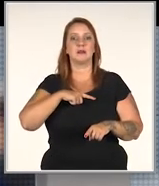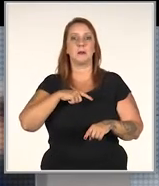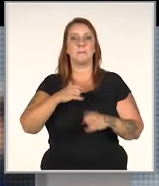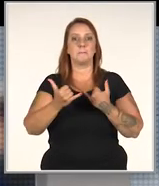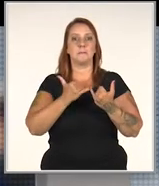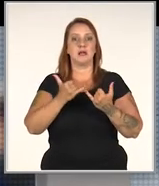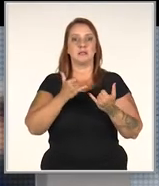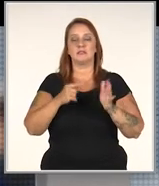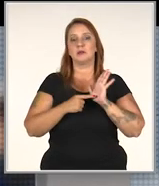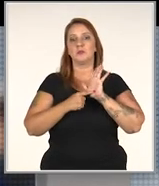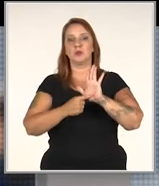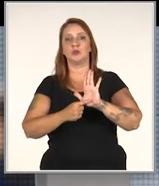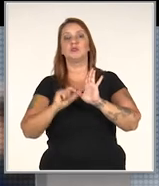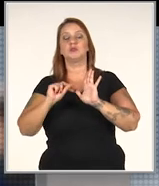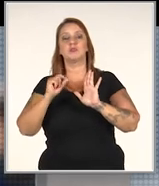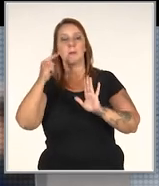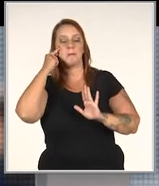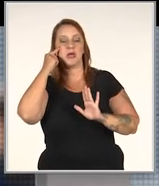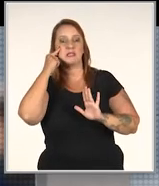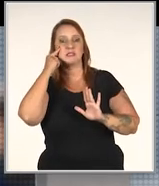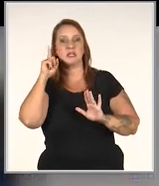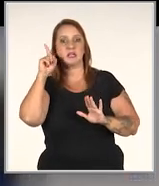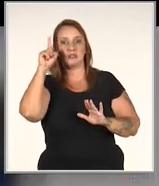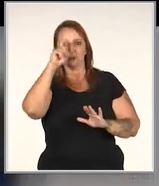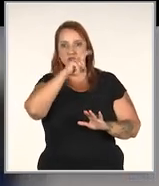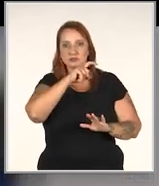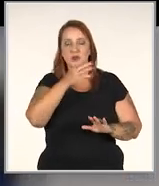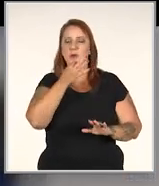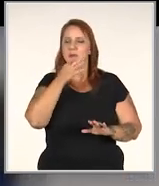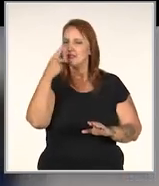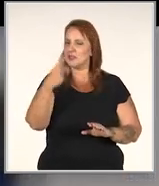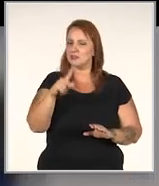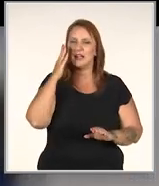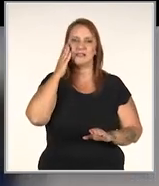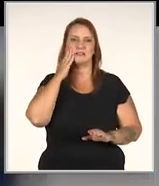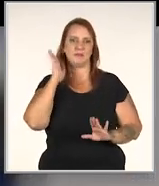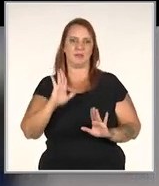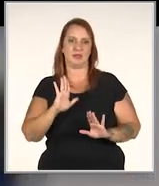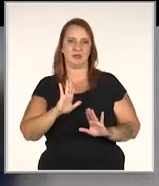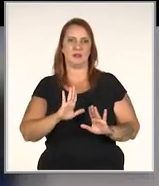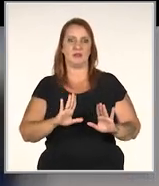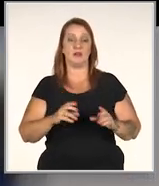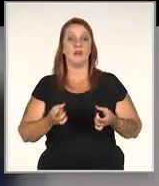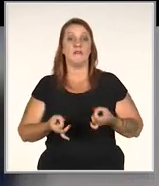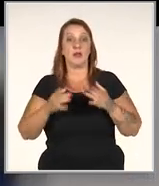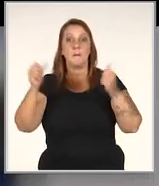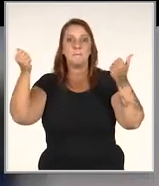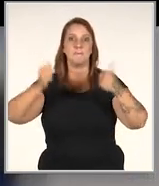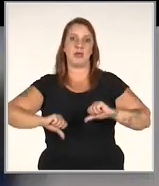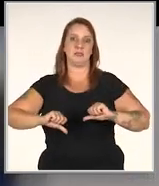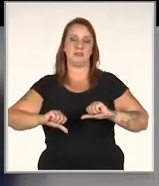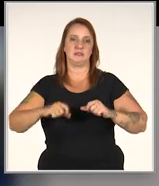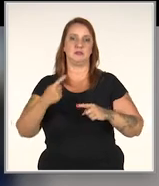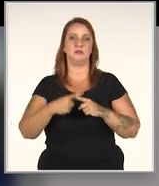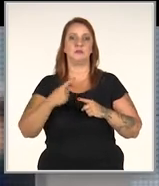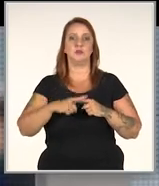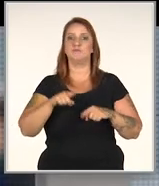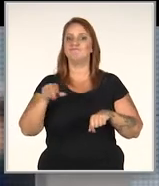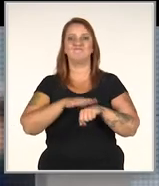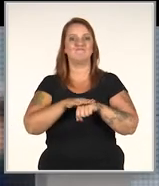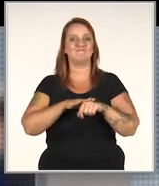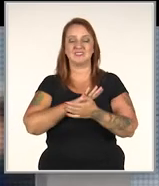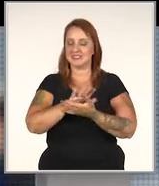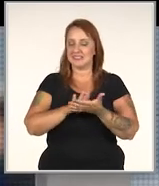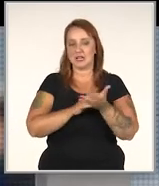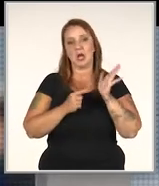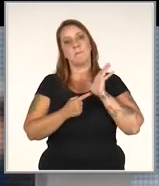esse é aquele que parece que não demonstra muito o que pensa, é difícil tirar a opinião dele. Para o vendedor é péssimo muitas vezes porque ele não